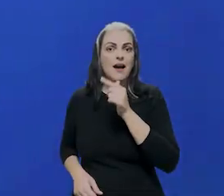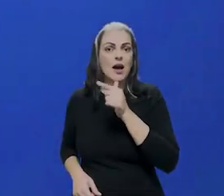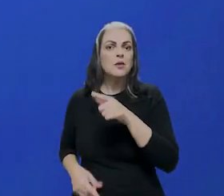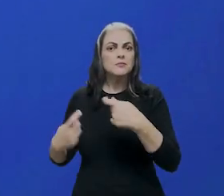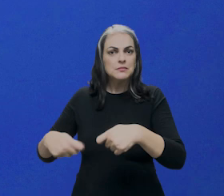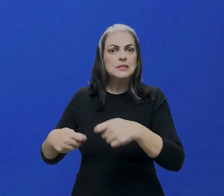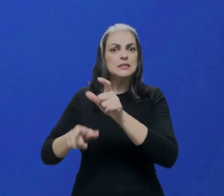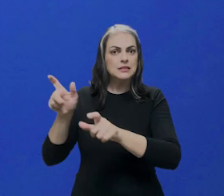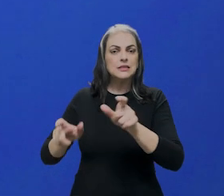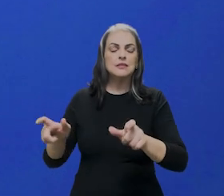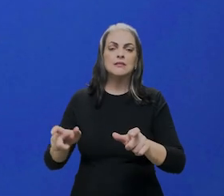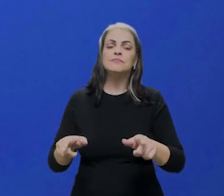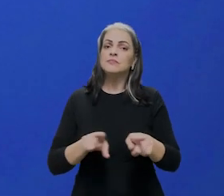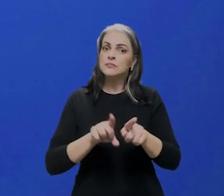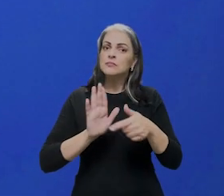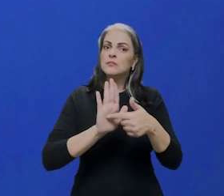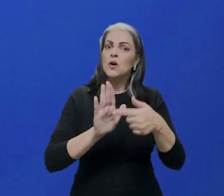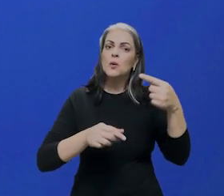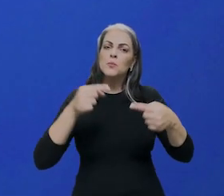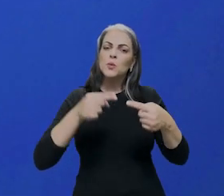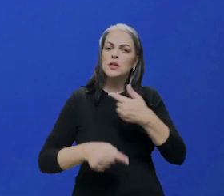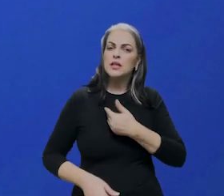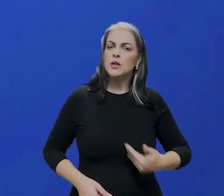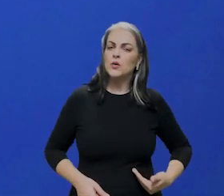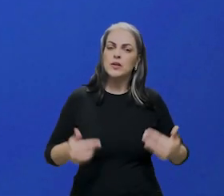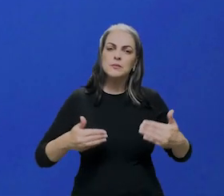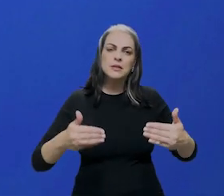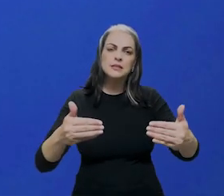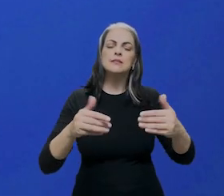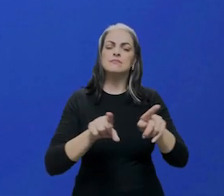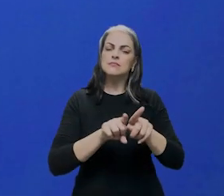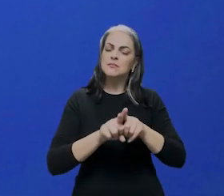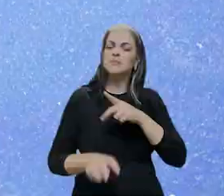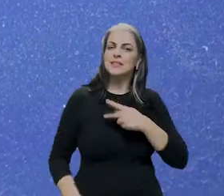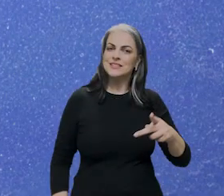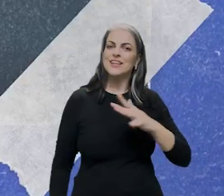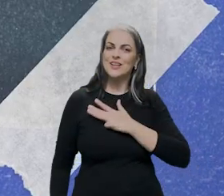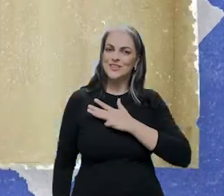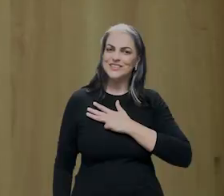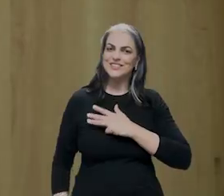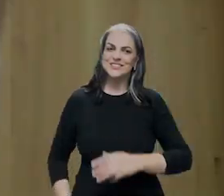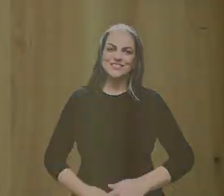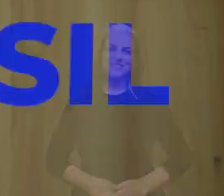precisa, apresentando aqui as políticas realizadas pelo Ministério e pelo governo do presidente Lula.